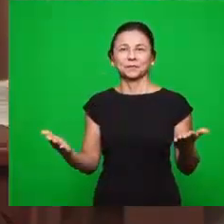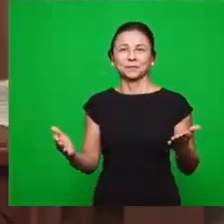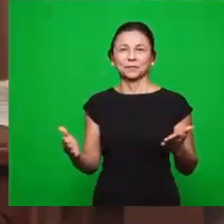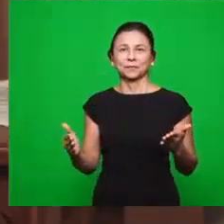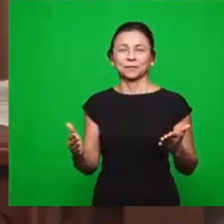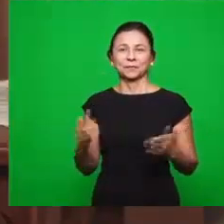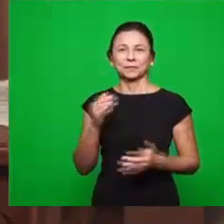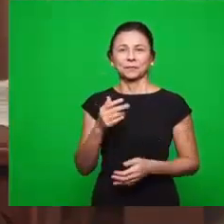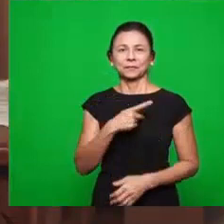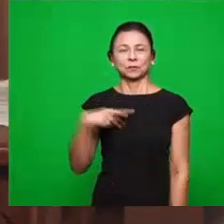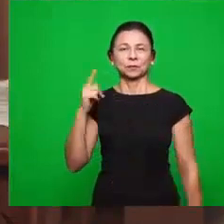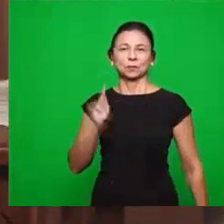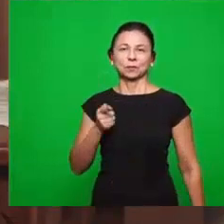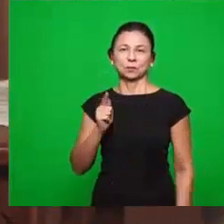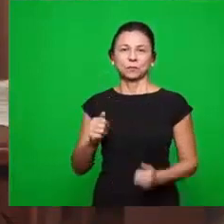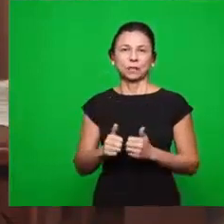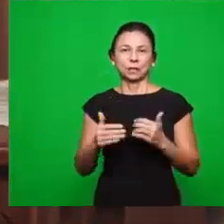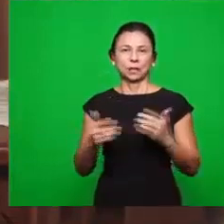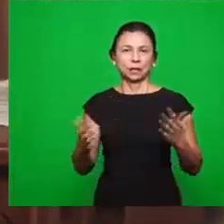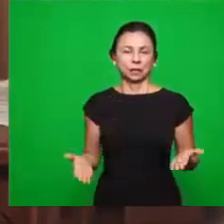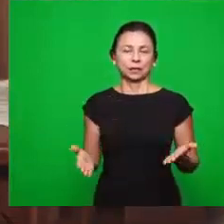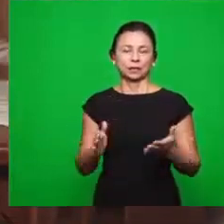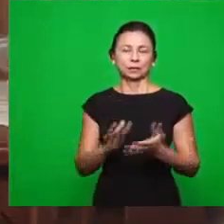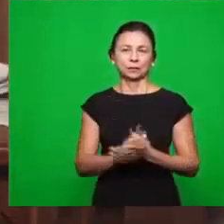respeito desse estudo que nós temos feito a cada dia.